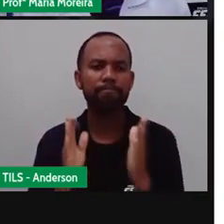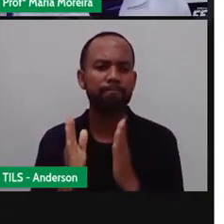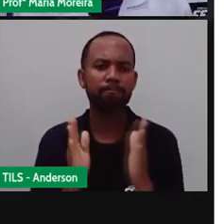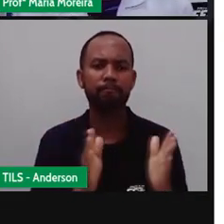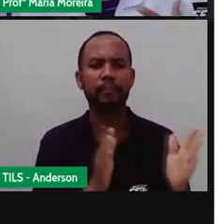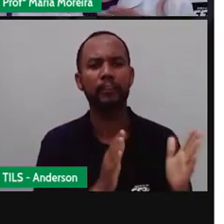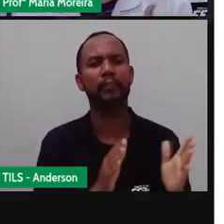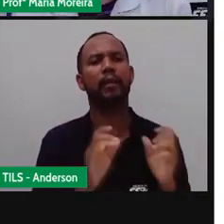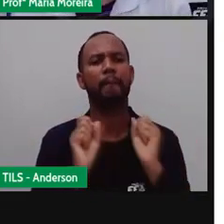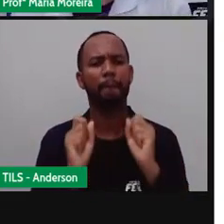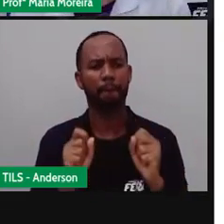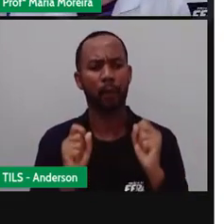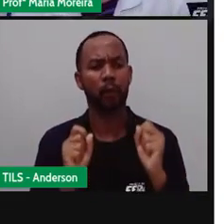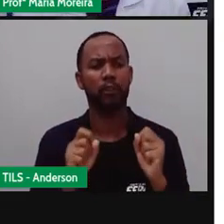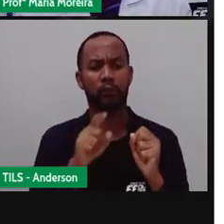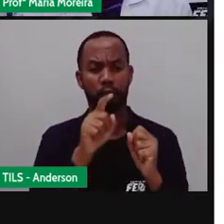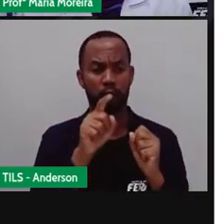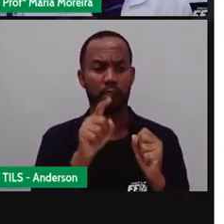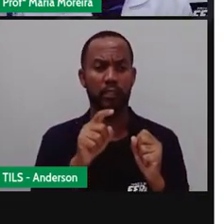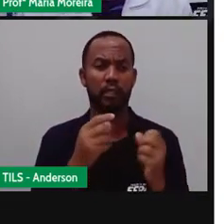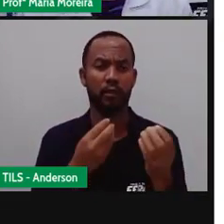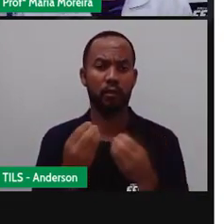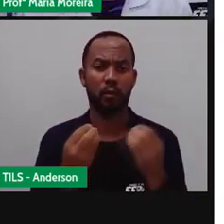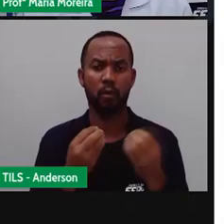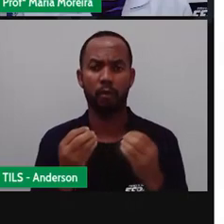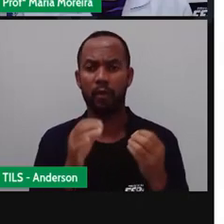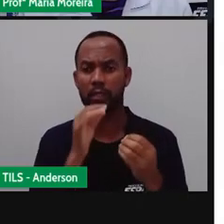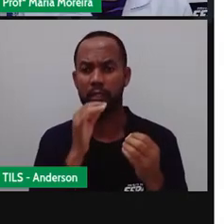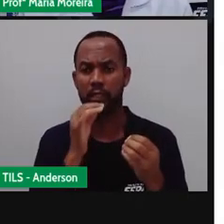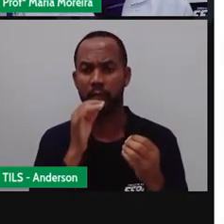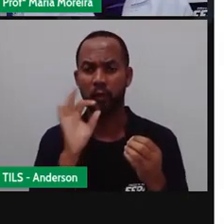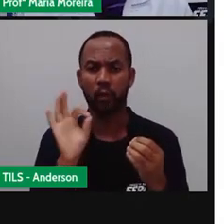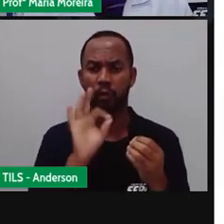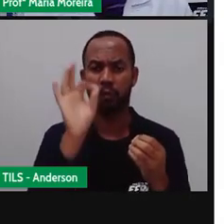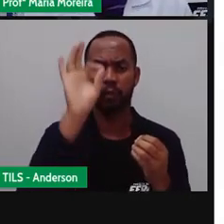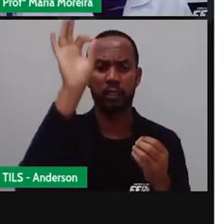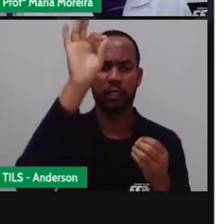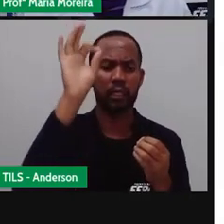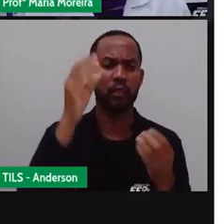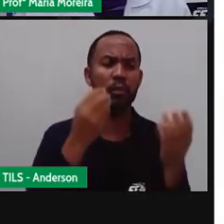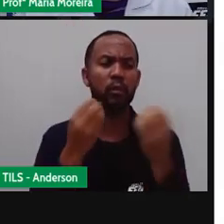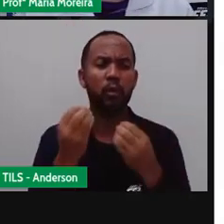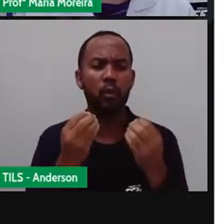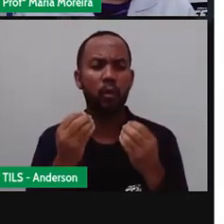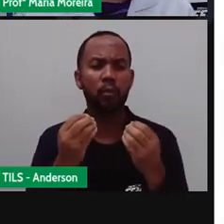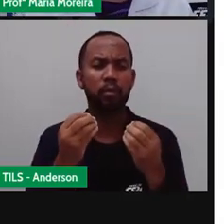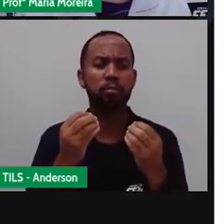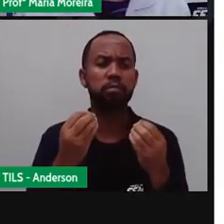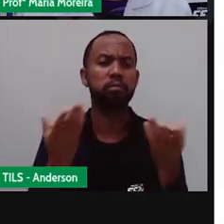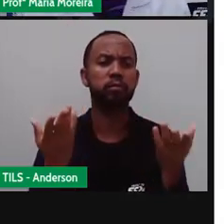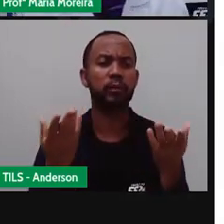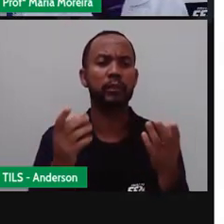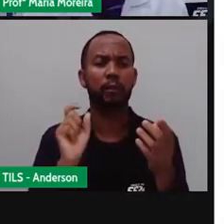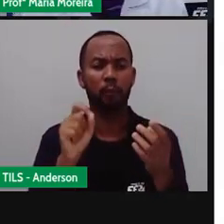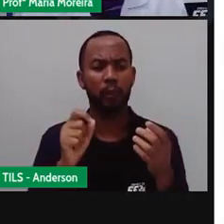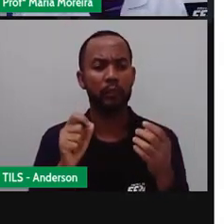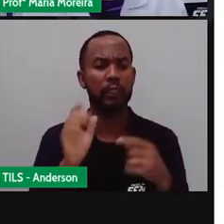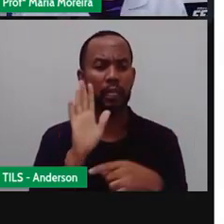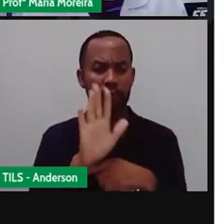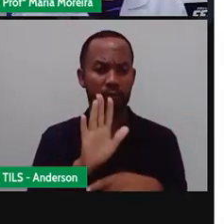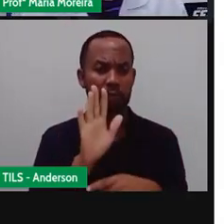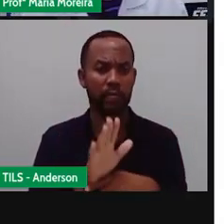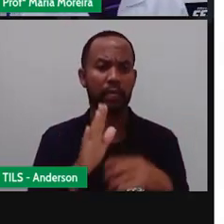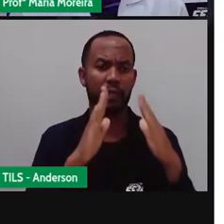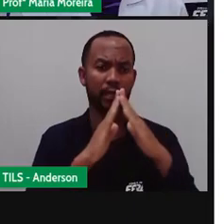Então eu posso reduzir aí A reprodução do mosquitinho Aedes aegypti Eu posso reduzir a quantidade De